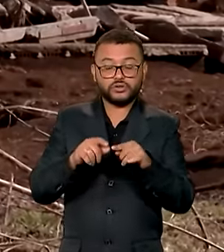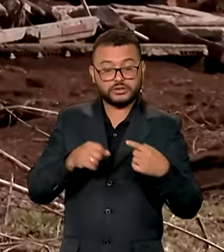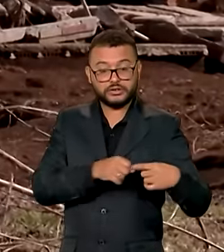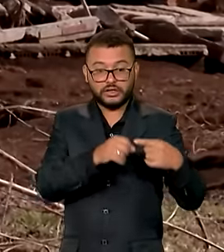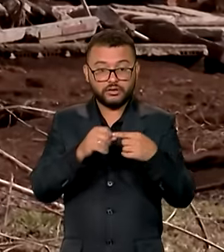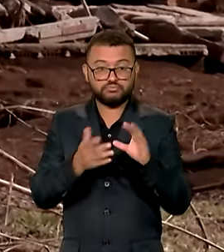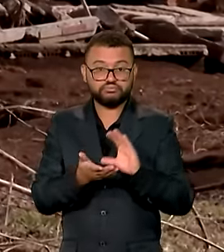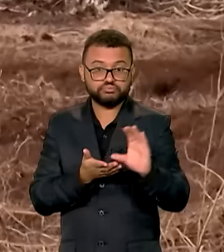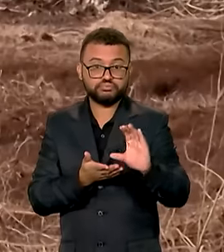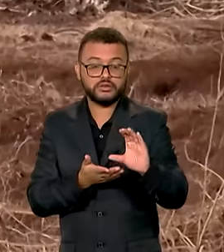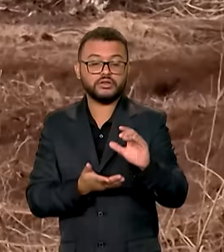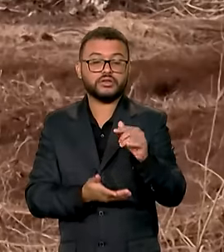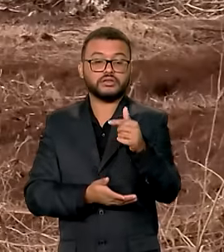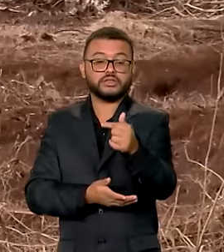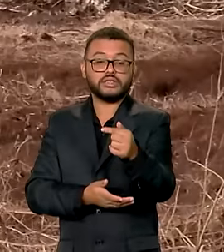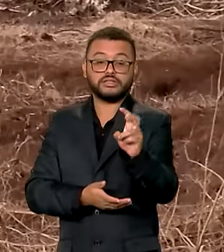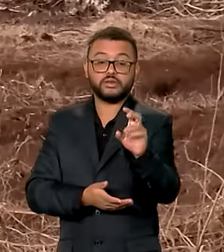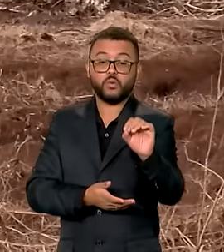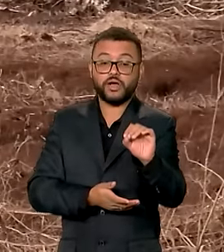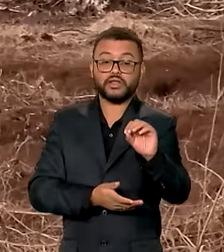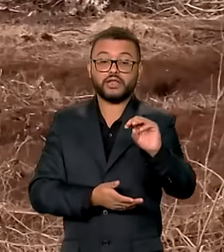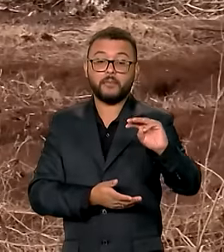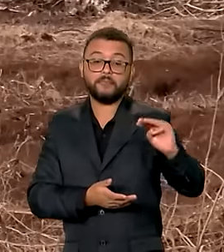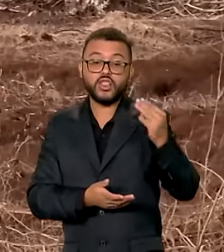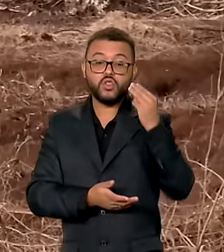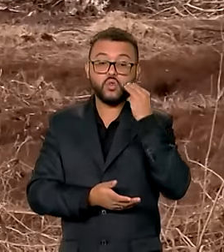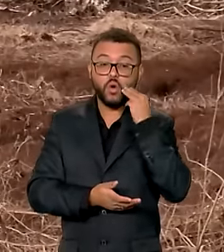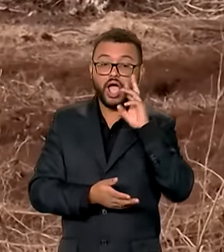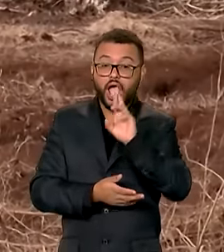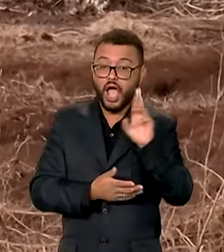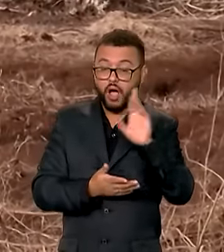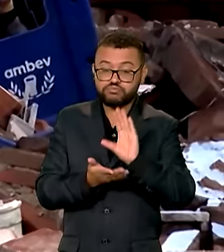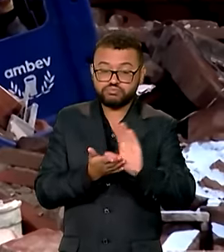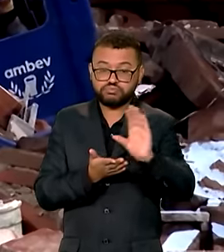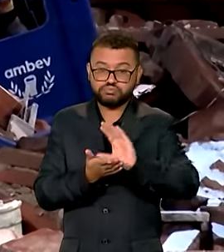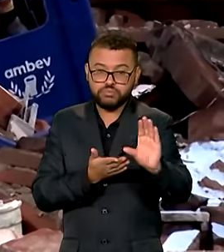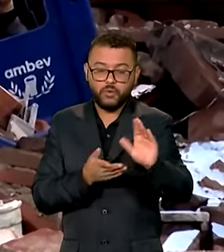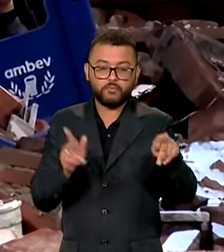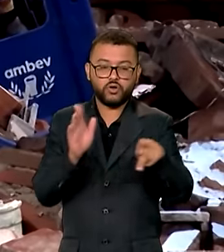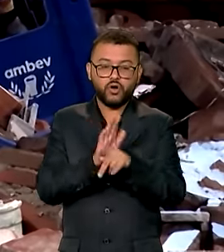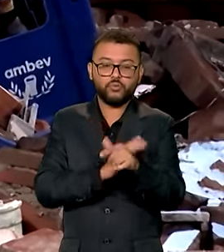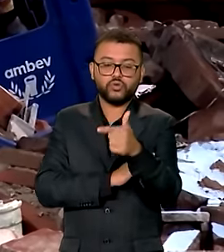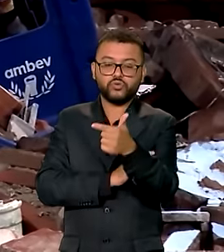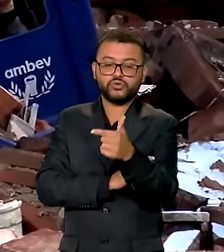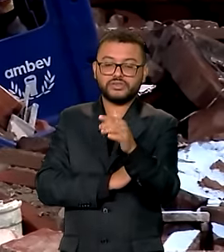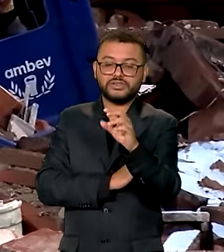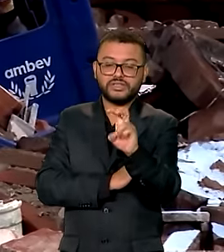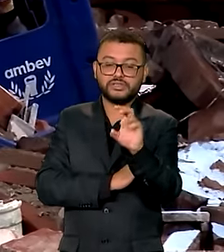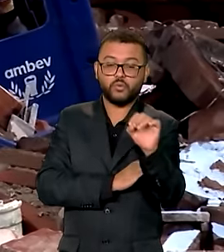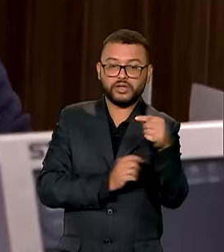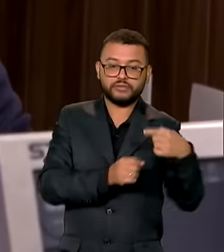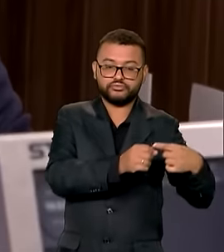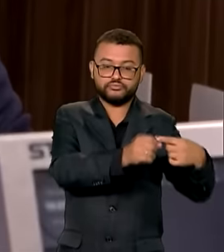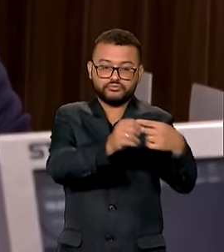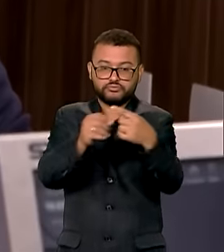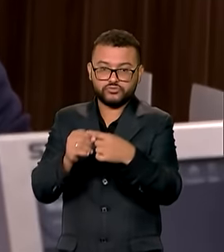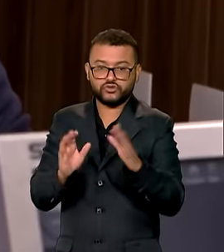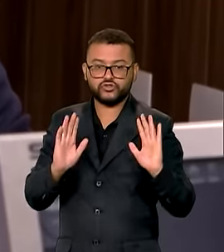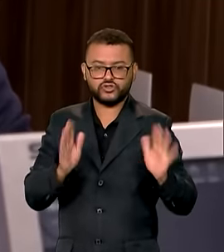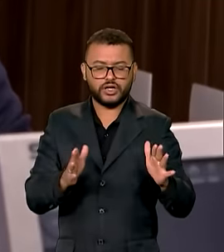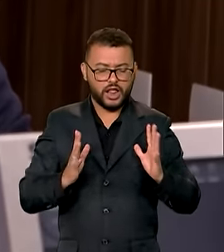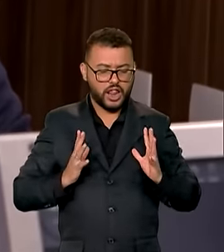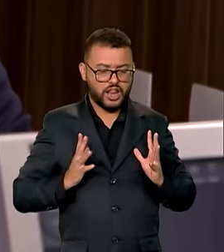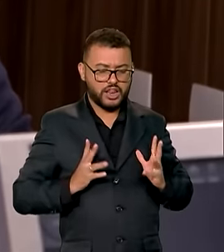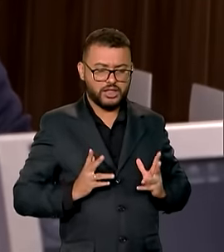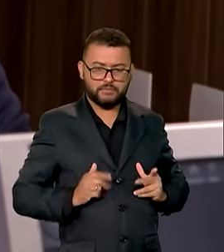liberou mais de R 750 milhões para atender cerca de 250 municípios. Toda a limpeza